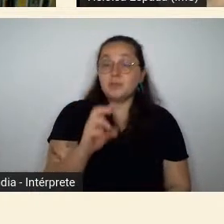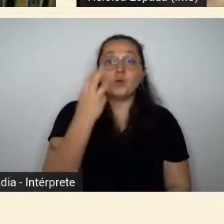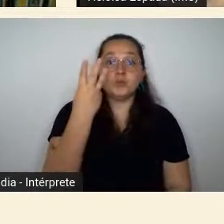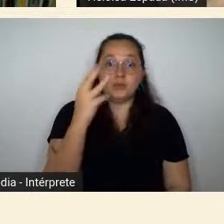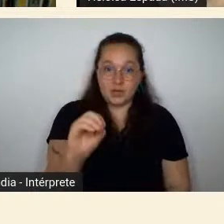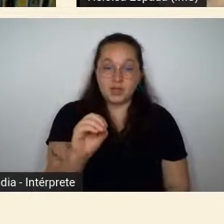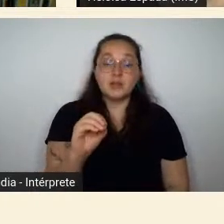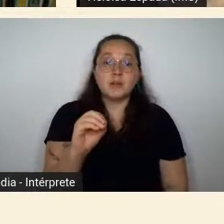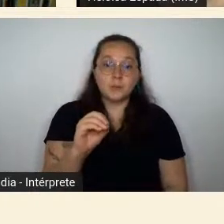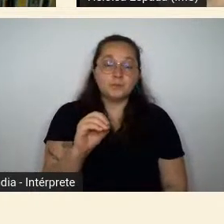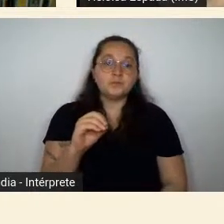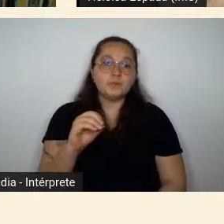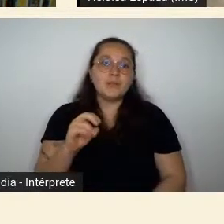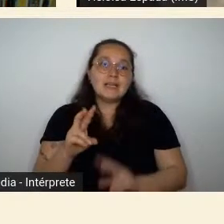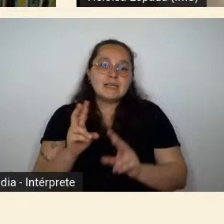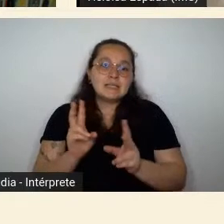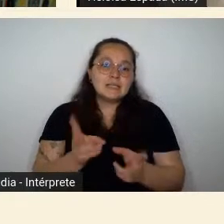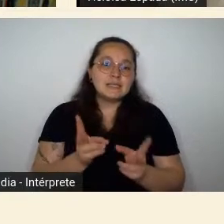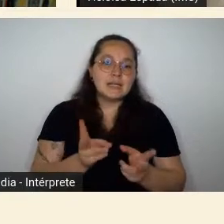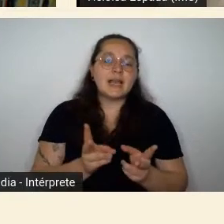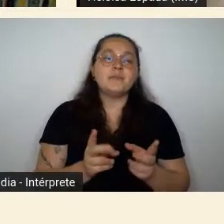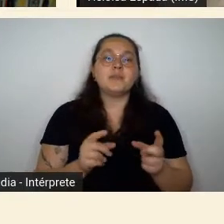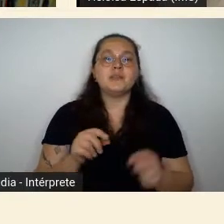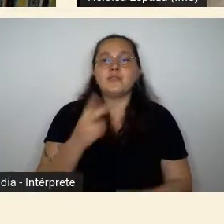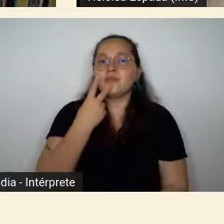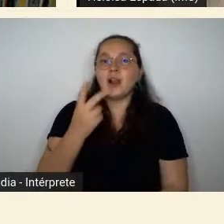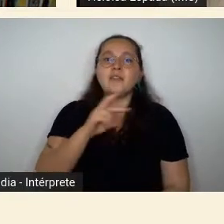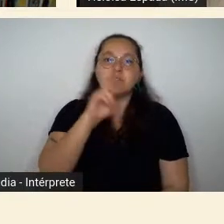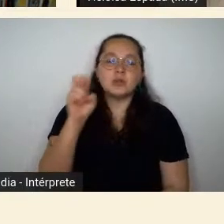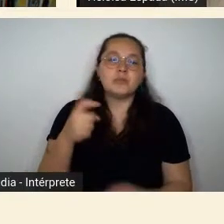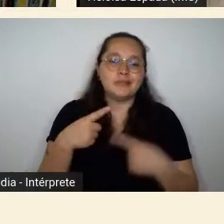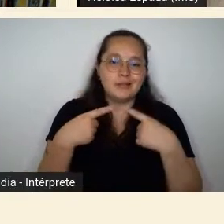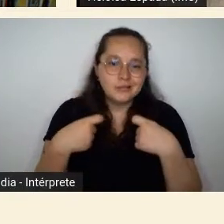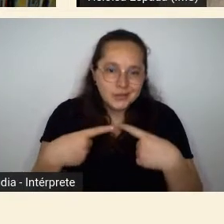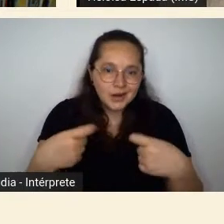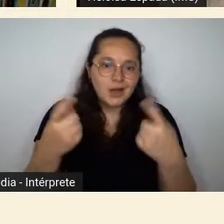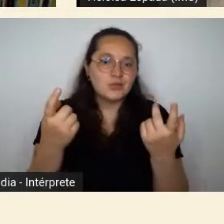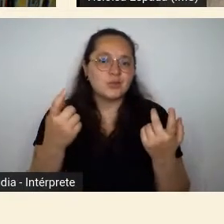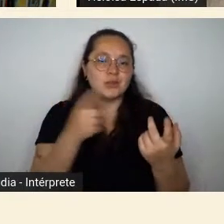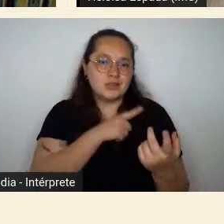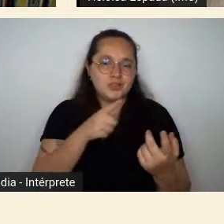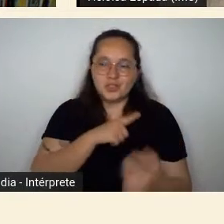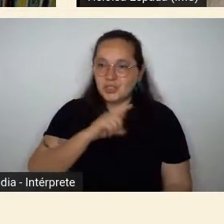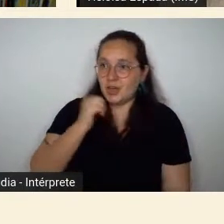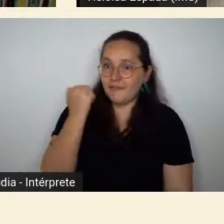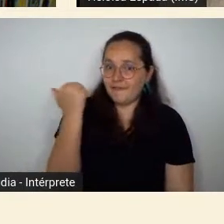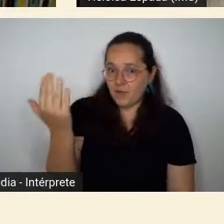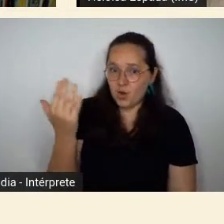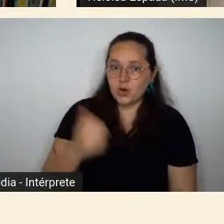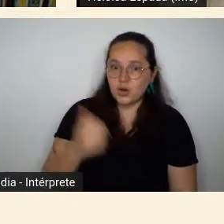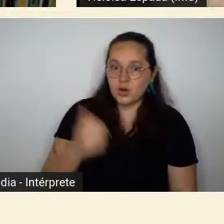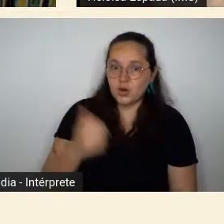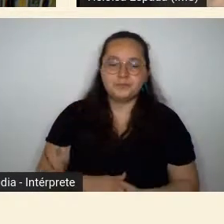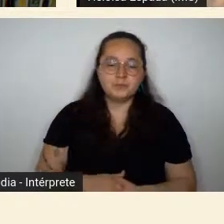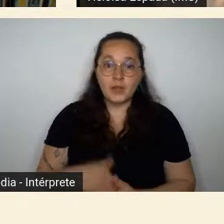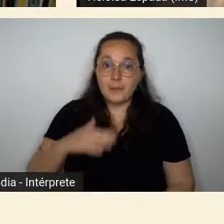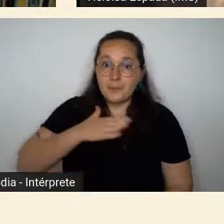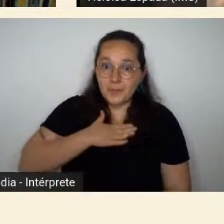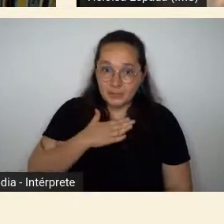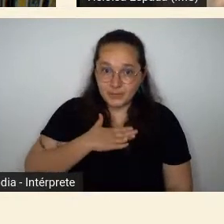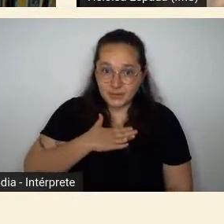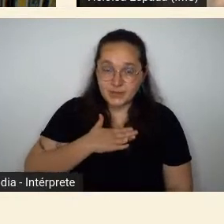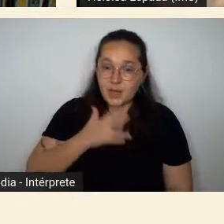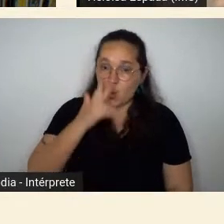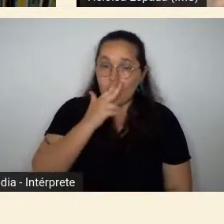sempre instigadas pelo quadro internacional das guerras etc eu acho que não há nenhum tipo de escrito não há nenhum